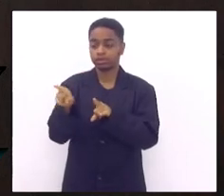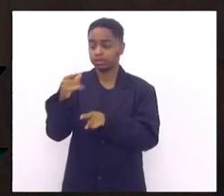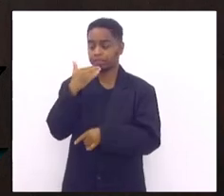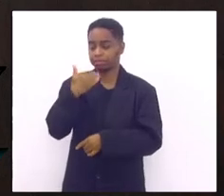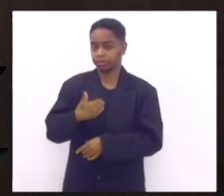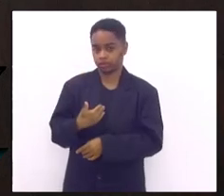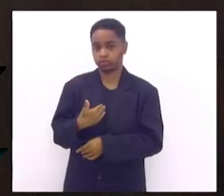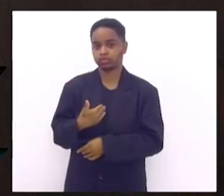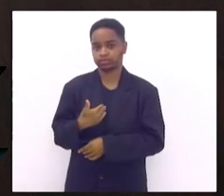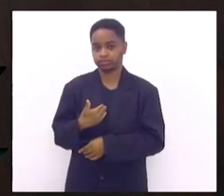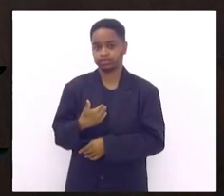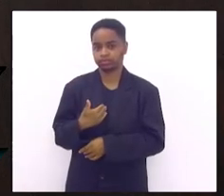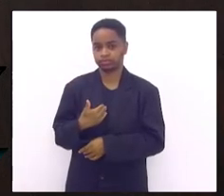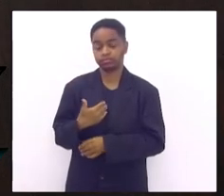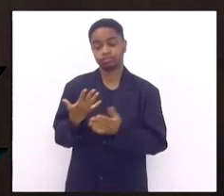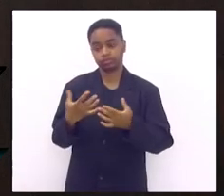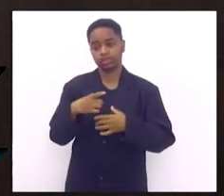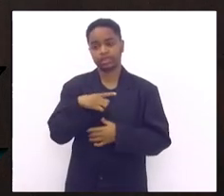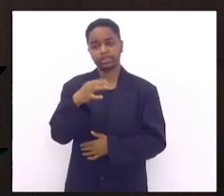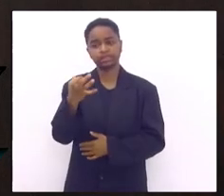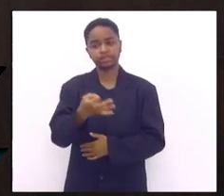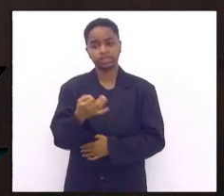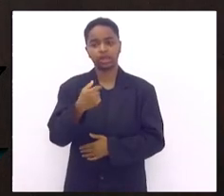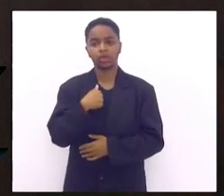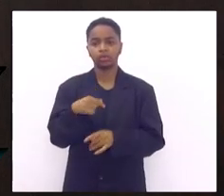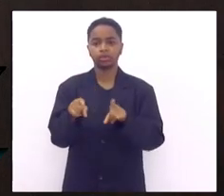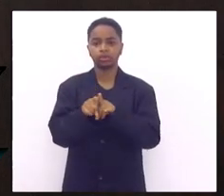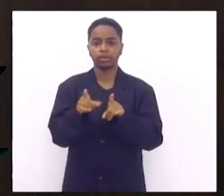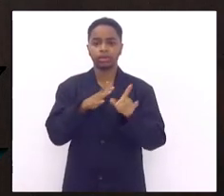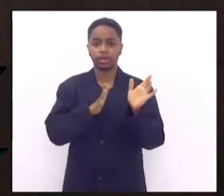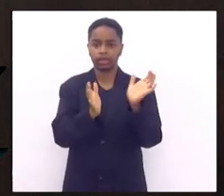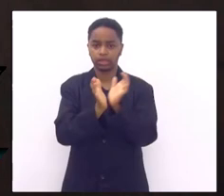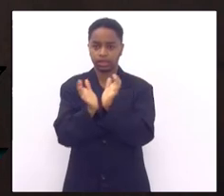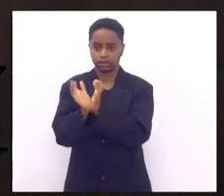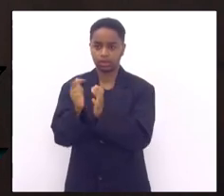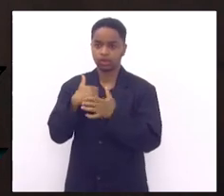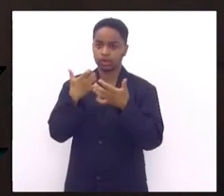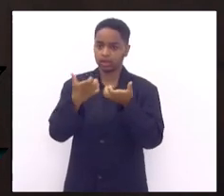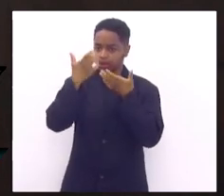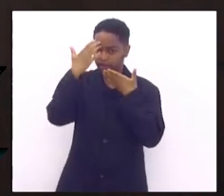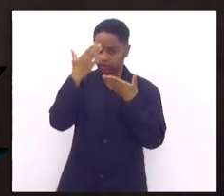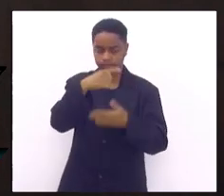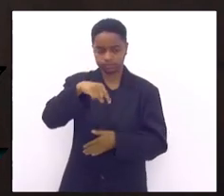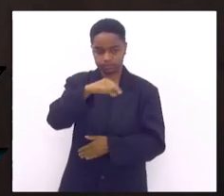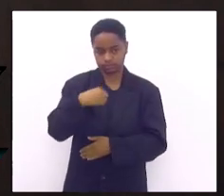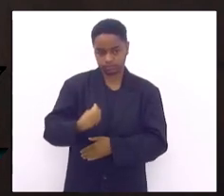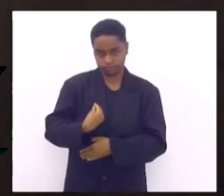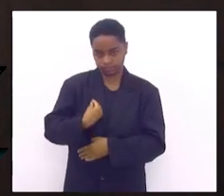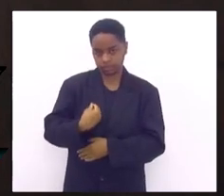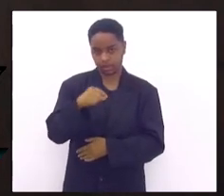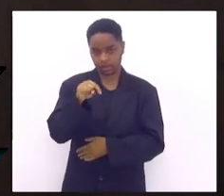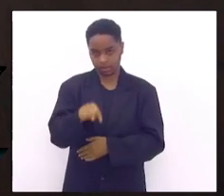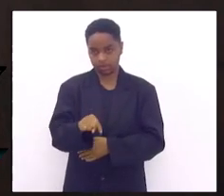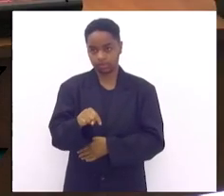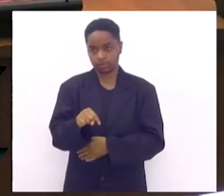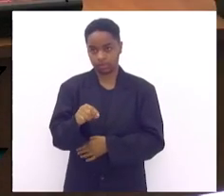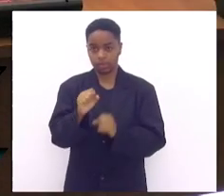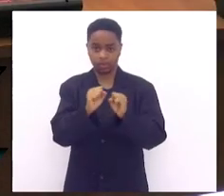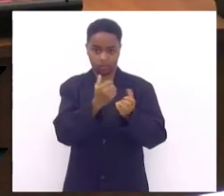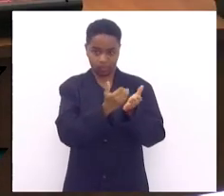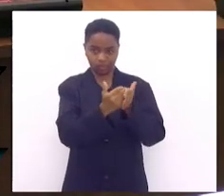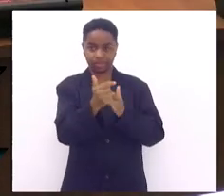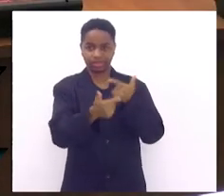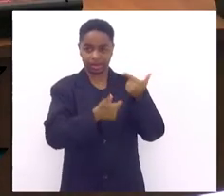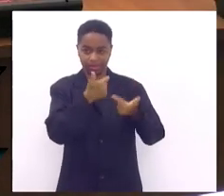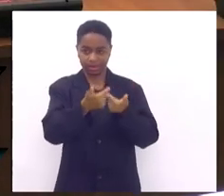seu aqui para mim então pode ter certeza que tanto eu quanto minha equipe que eu queria agradecer a presença de todos aqui presentes já pode começar o trabalho